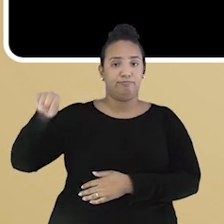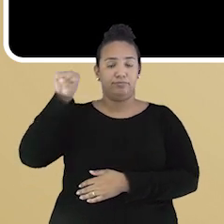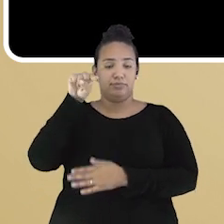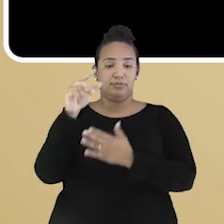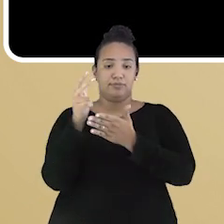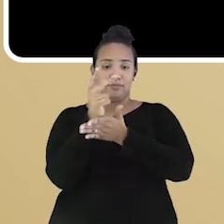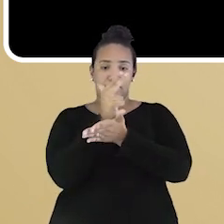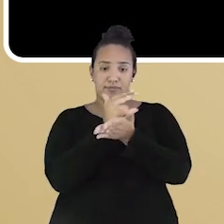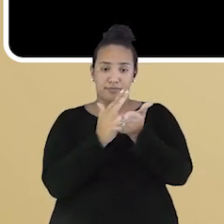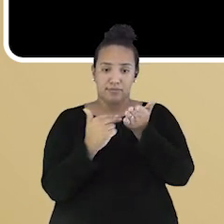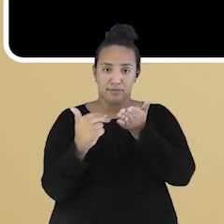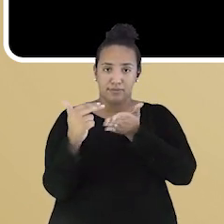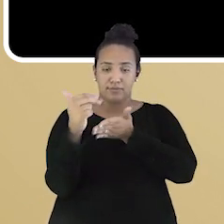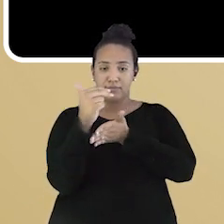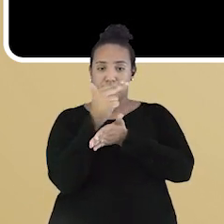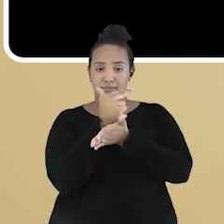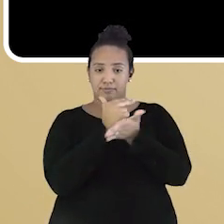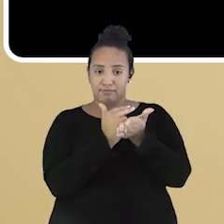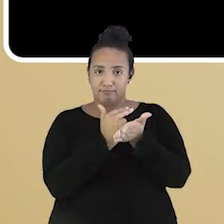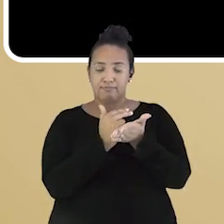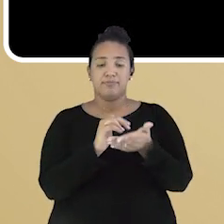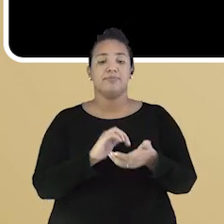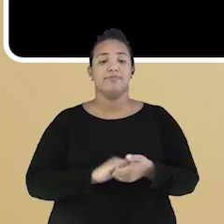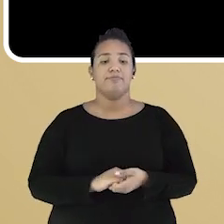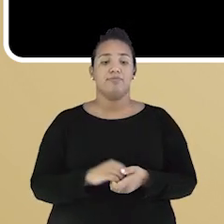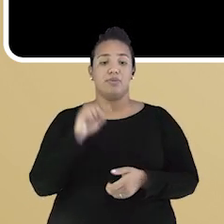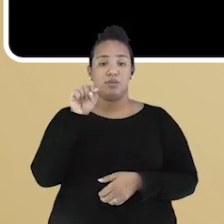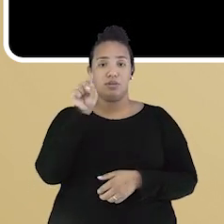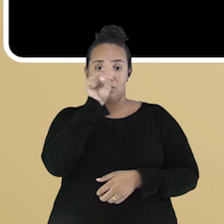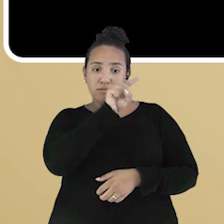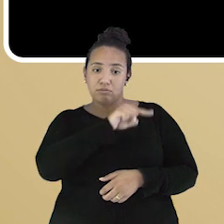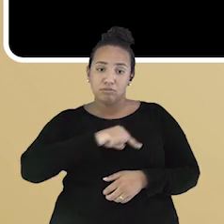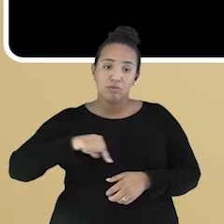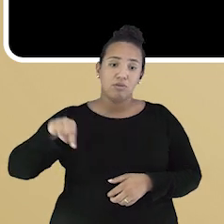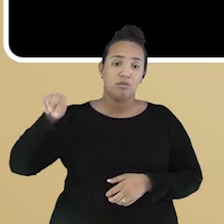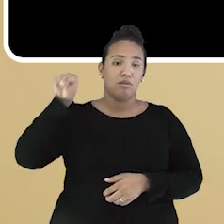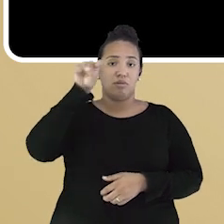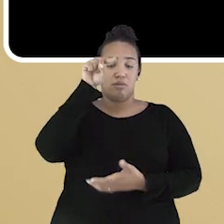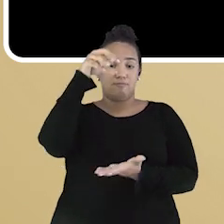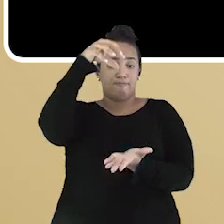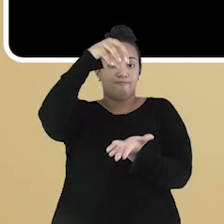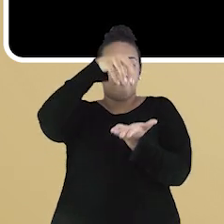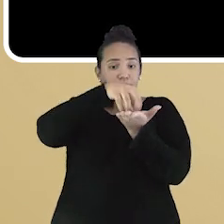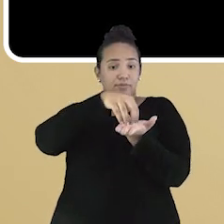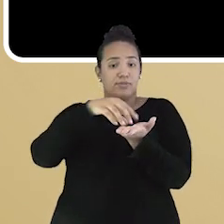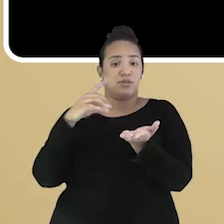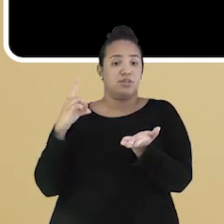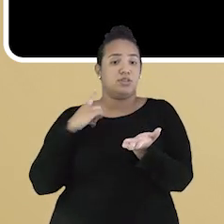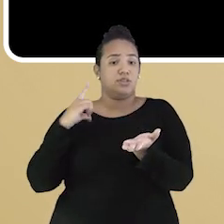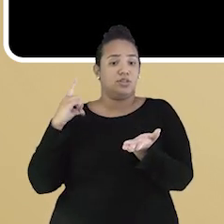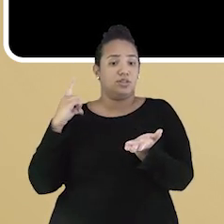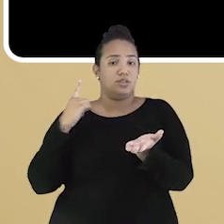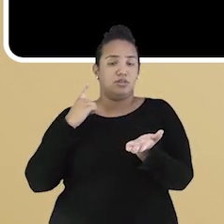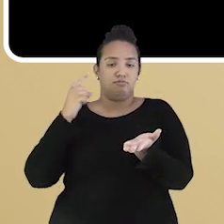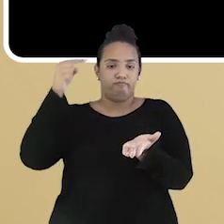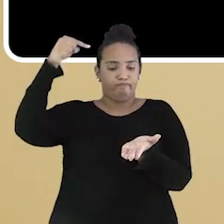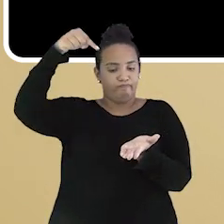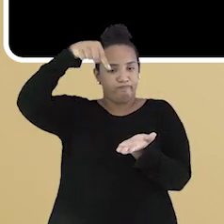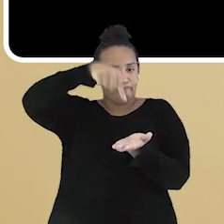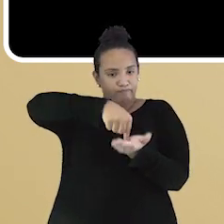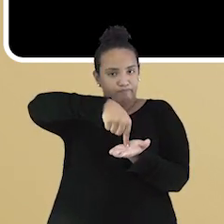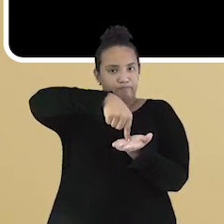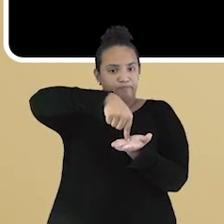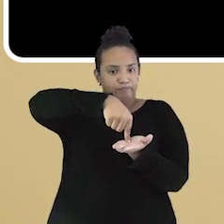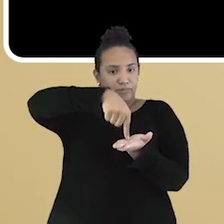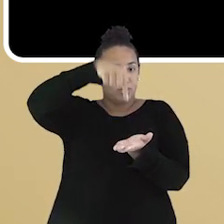desenhado, uma circunferência desenhada. Essa circunferência tinha no centro dela uma haste enfincada